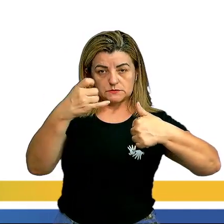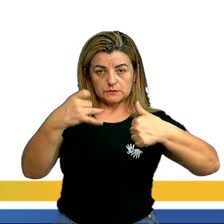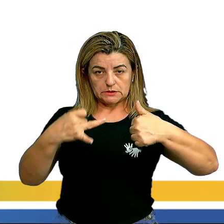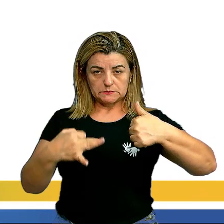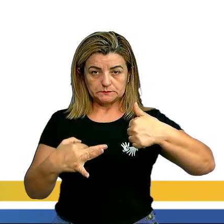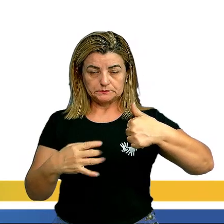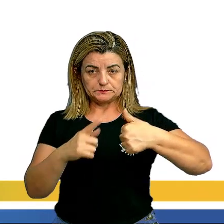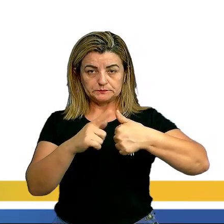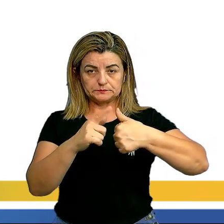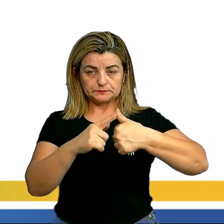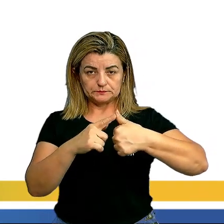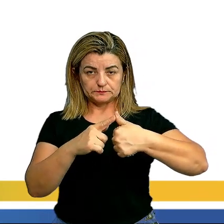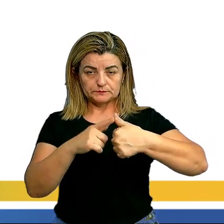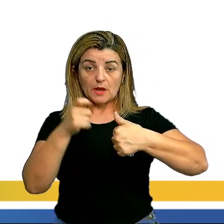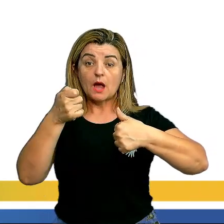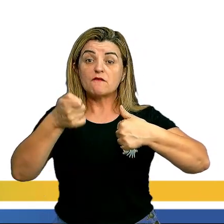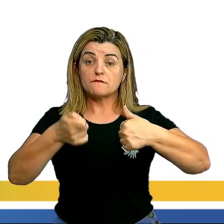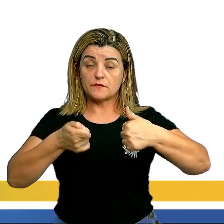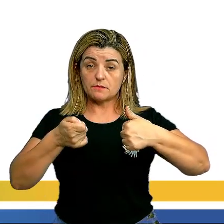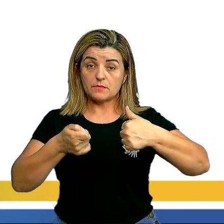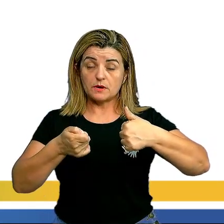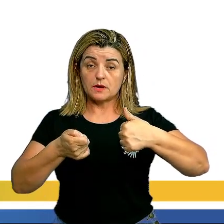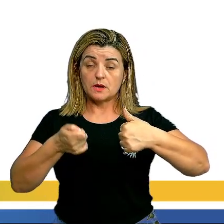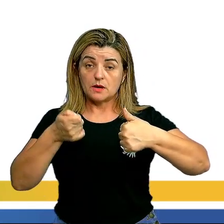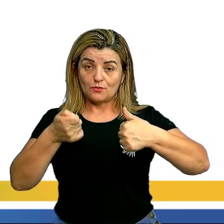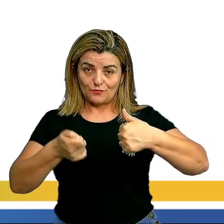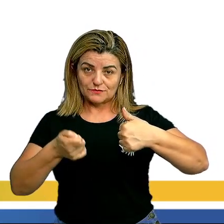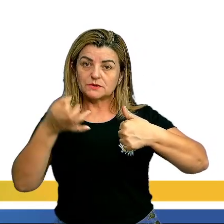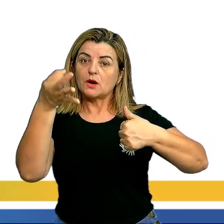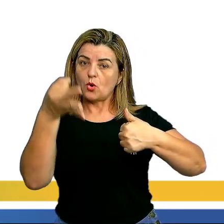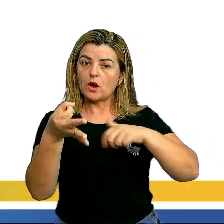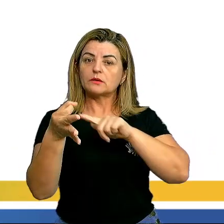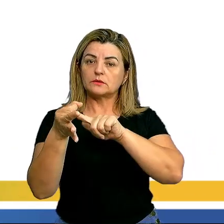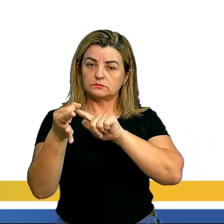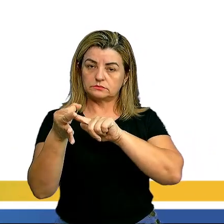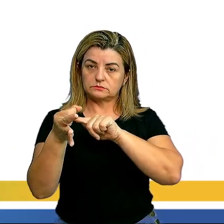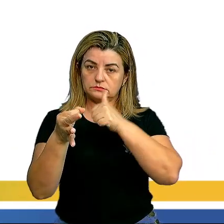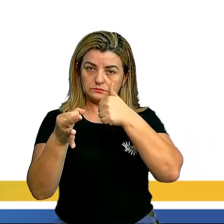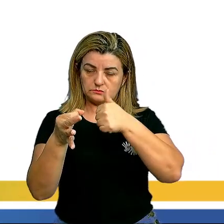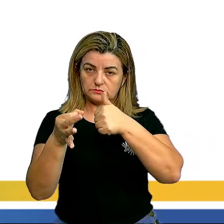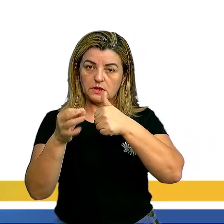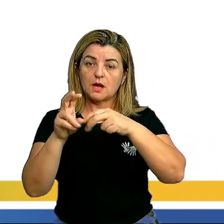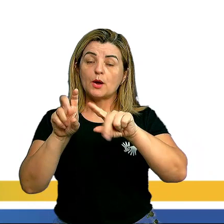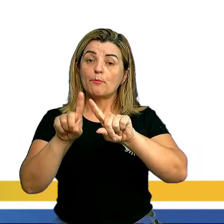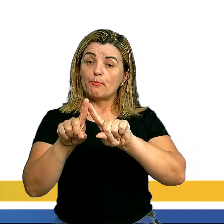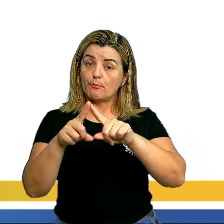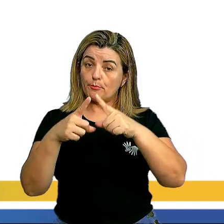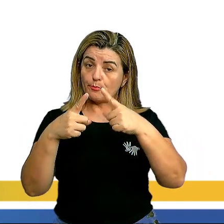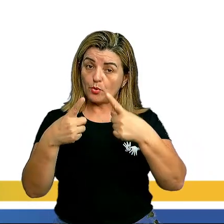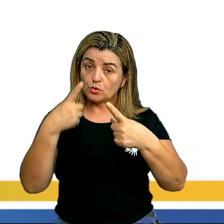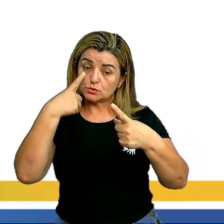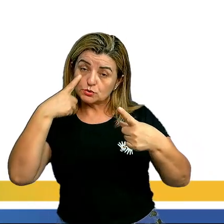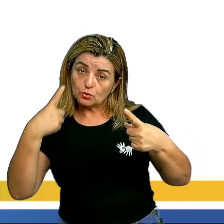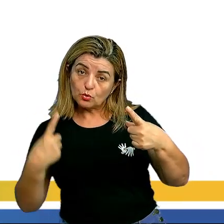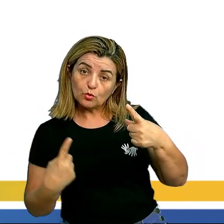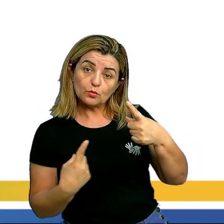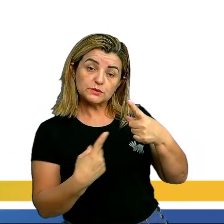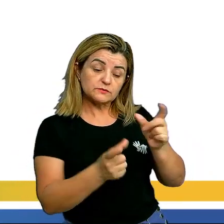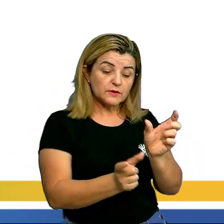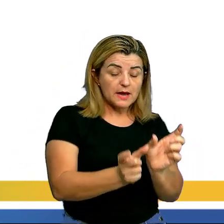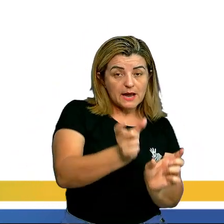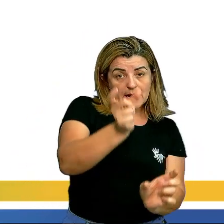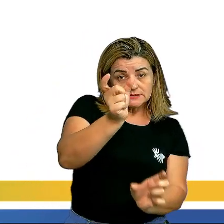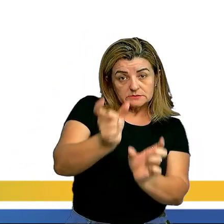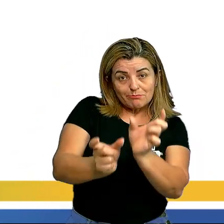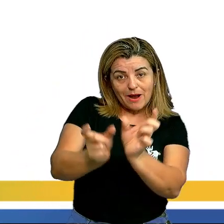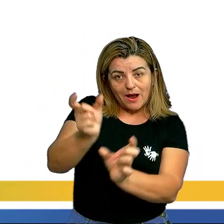que afirmação 1 está correta, pois, observando as barras